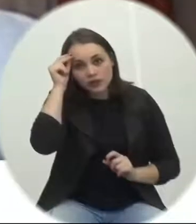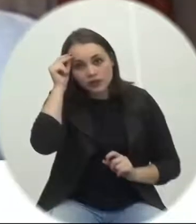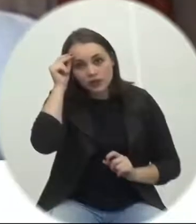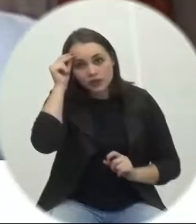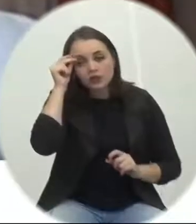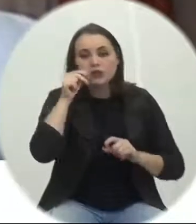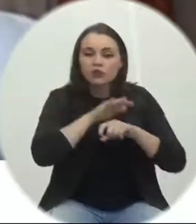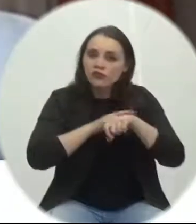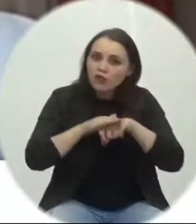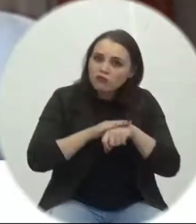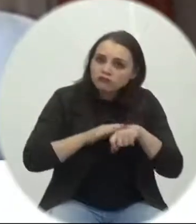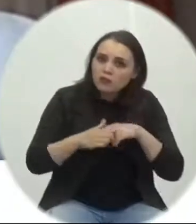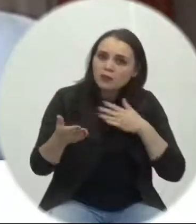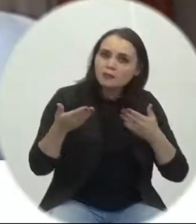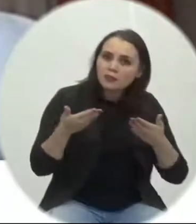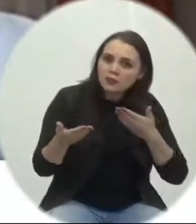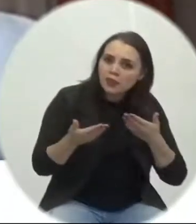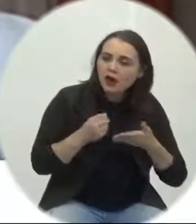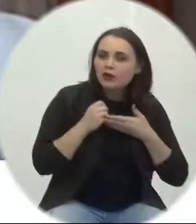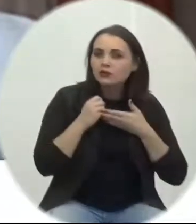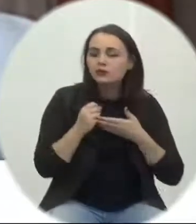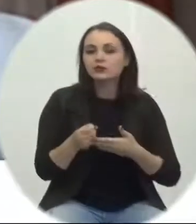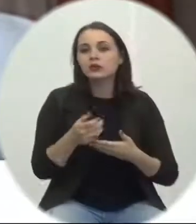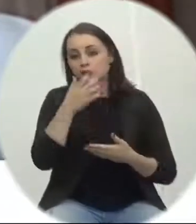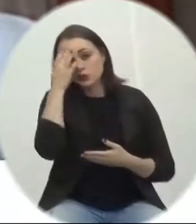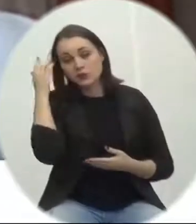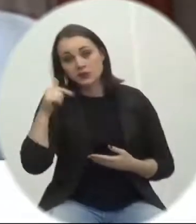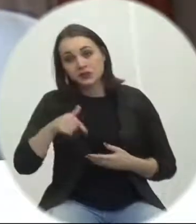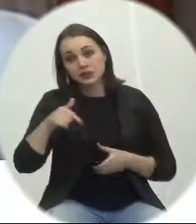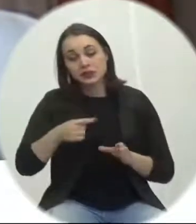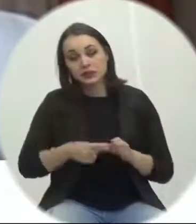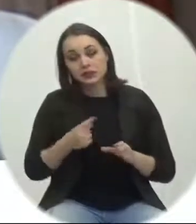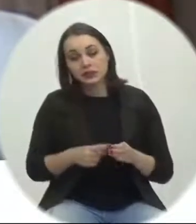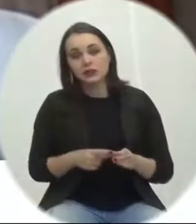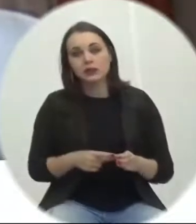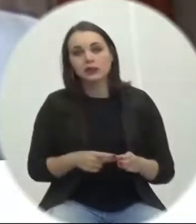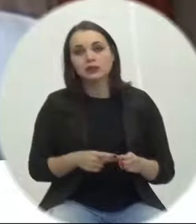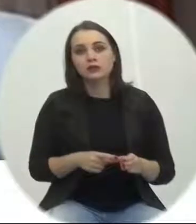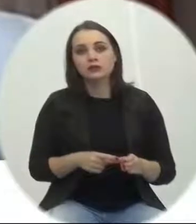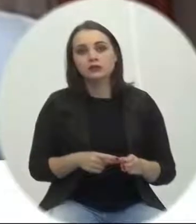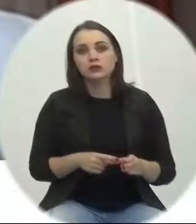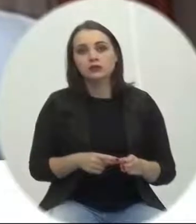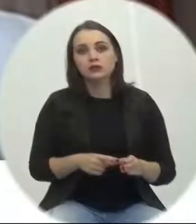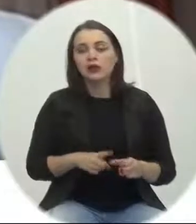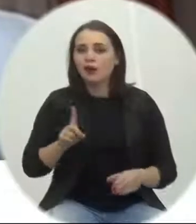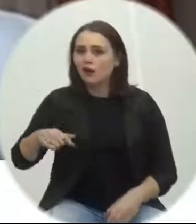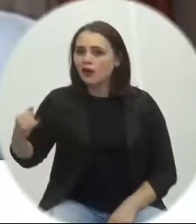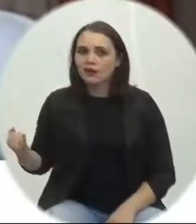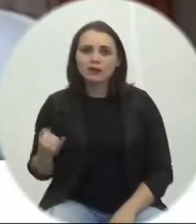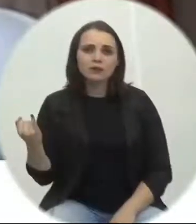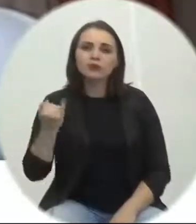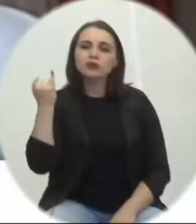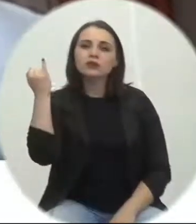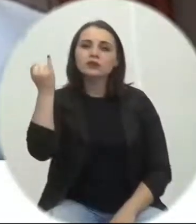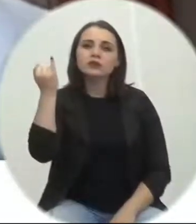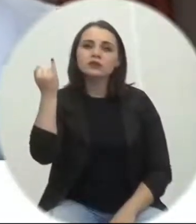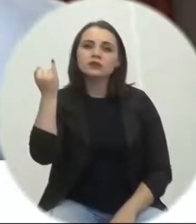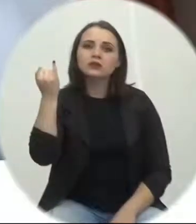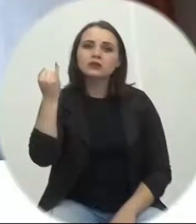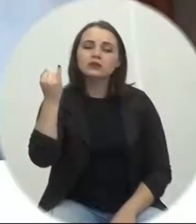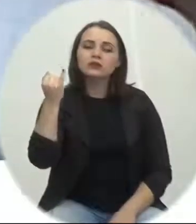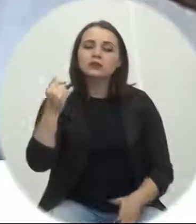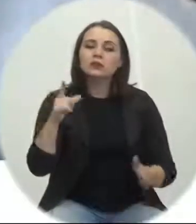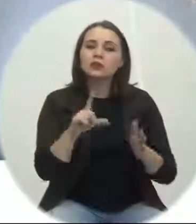vem orientando as pessoas da nossa cidade, é muito válido. Comerciante nenhum quer fechar o seu